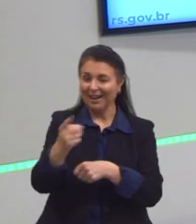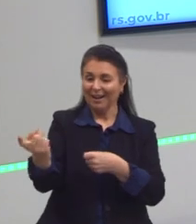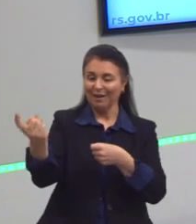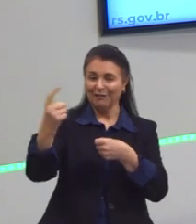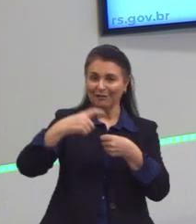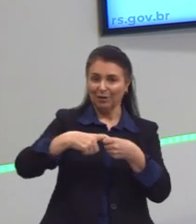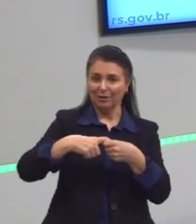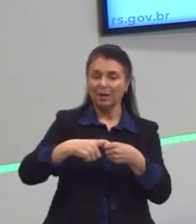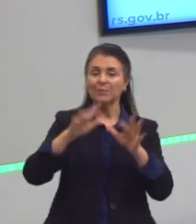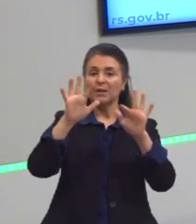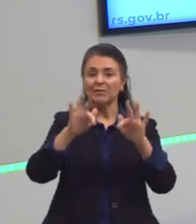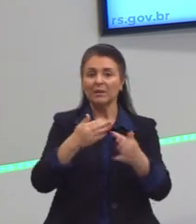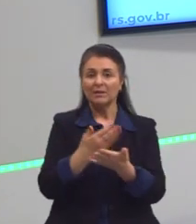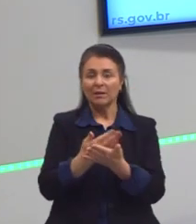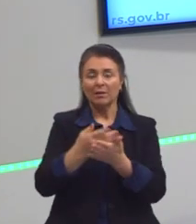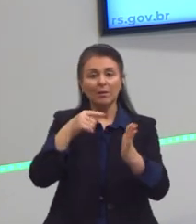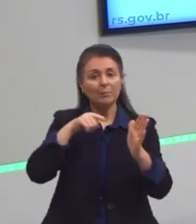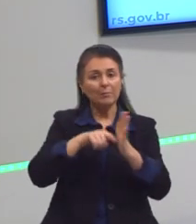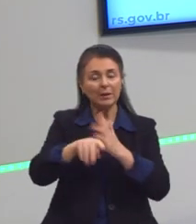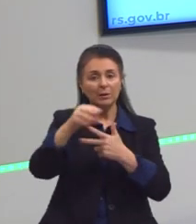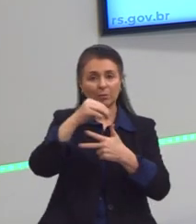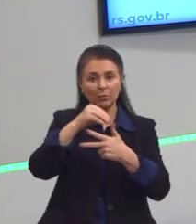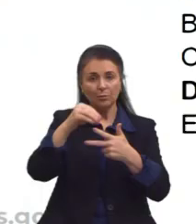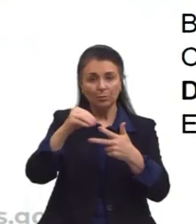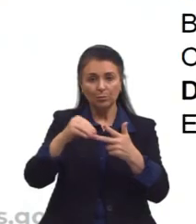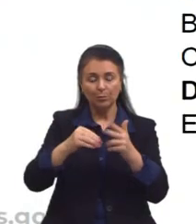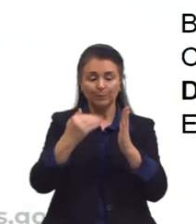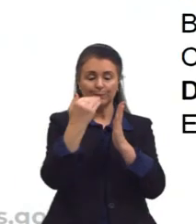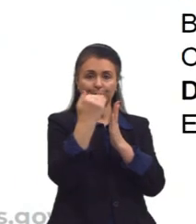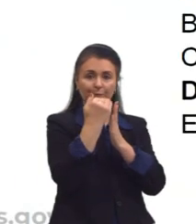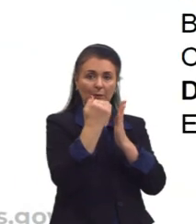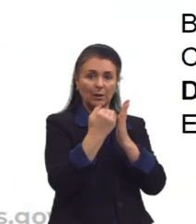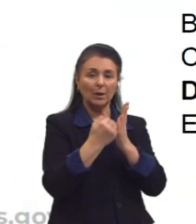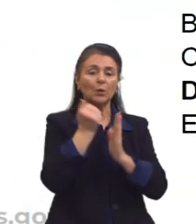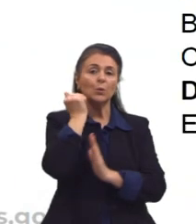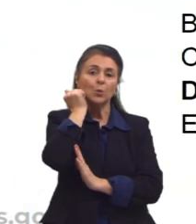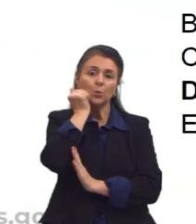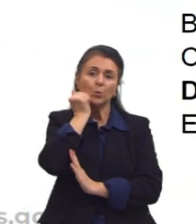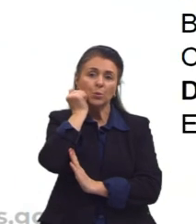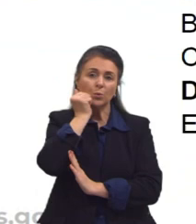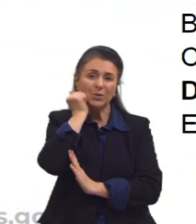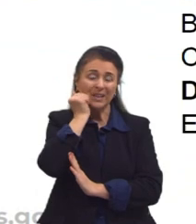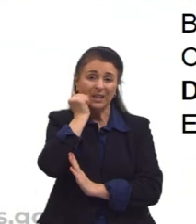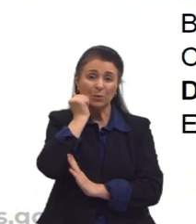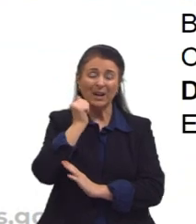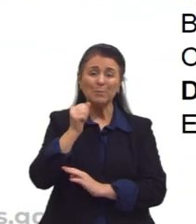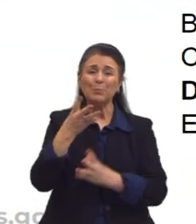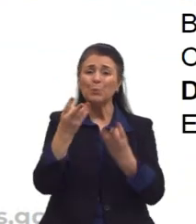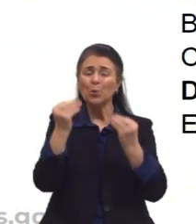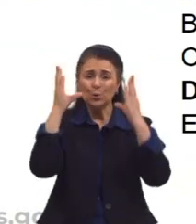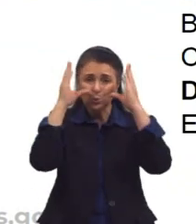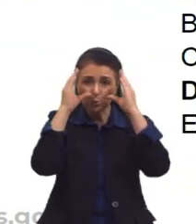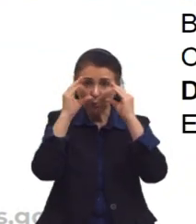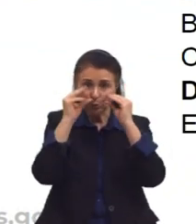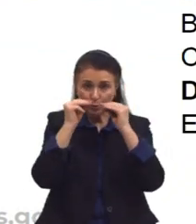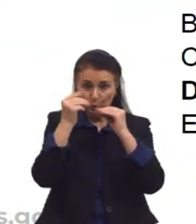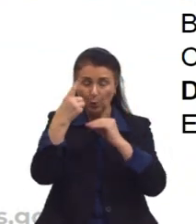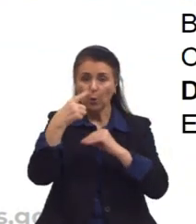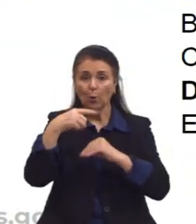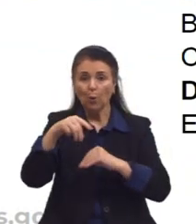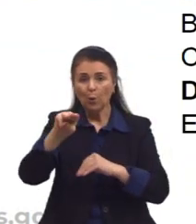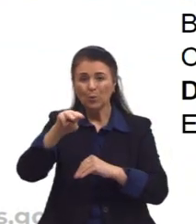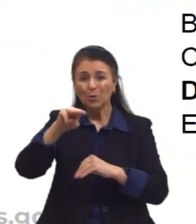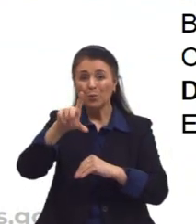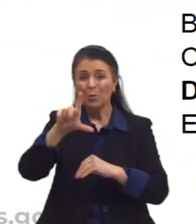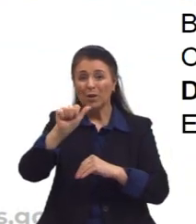Finalizando nossa aula, as questões do Enem. Olha, em escala, o negro é o negro retinto. O mulato já é o